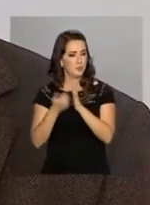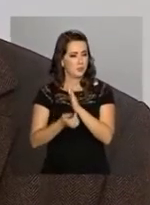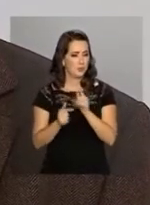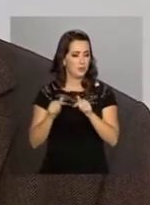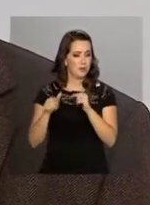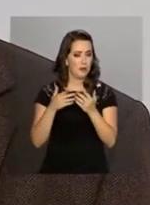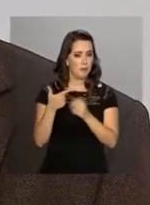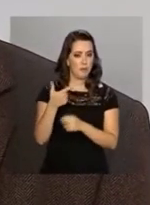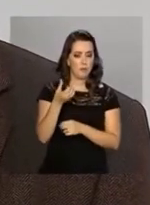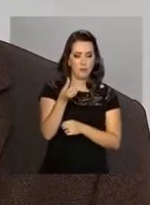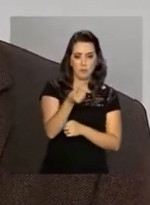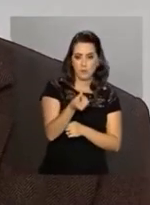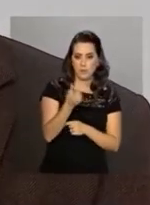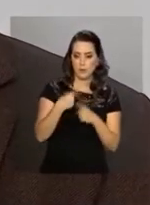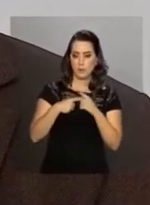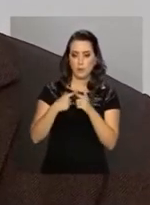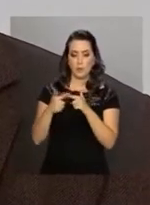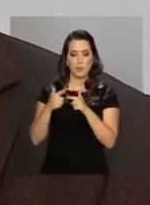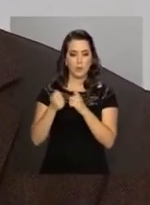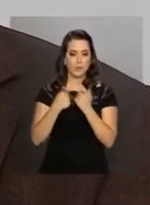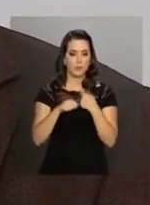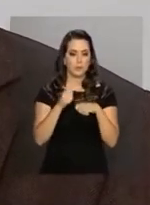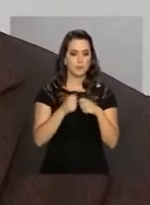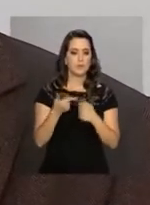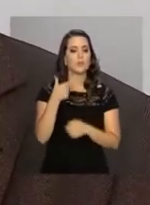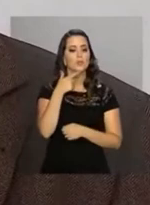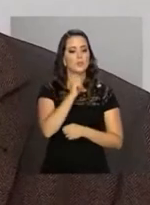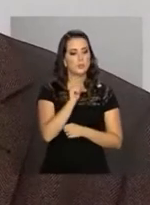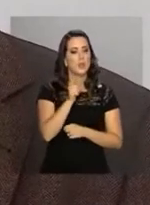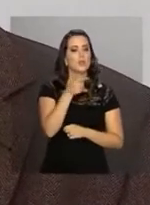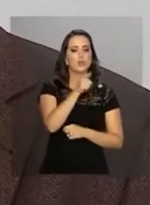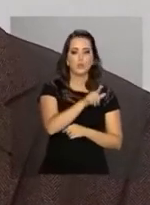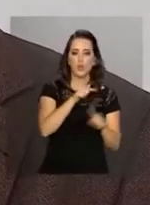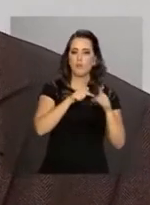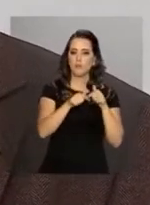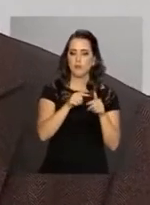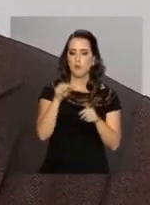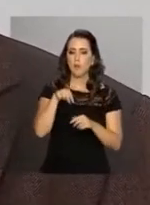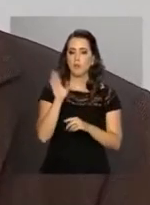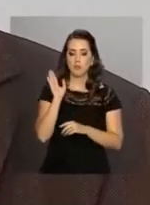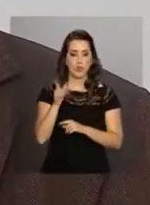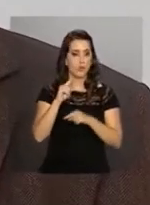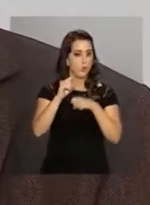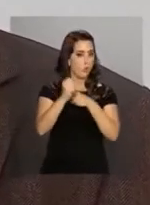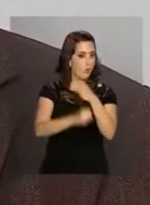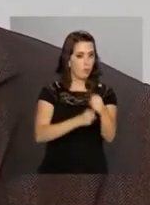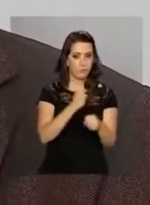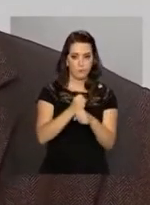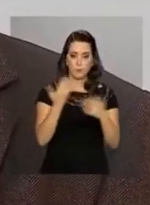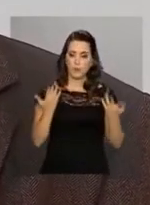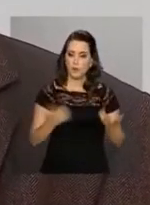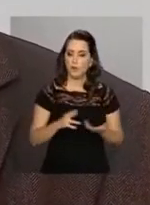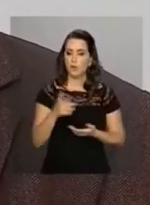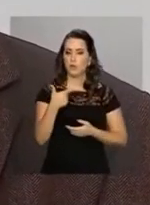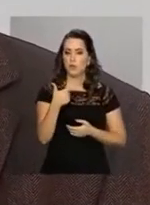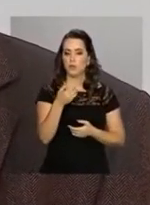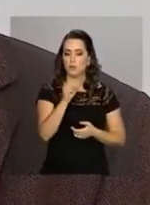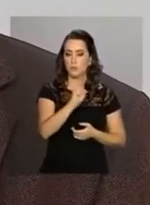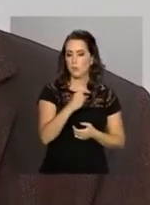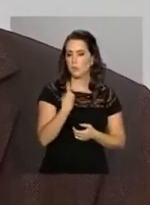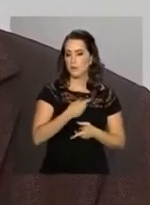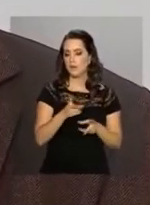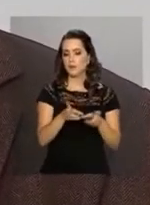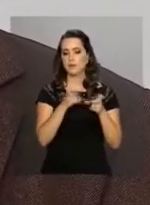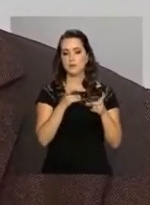2016 por conta da crise econômica. E eles conseguem recuperar esses postos de trabalho já em 2017. Que no ano de 2018, a já